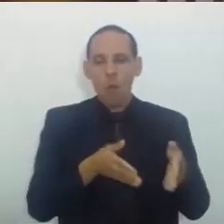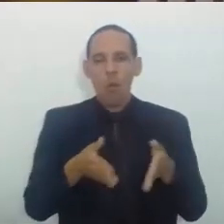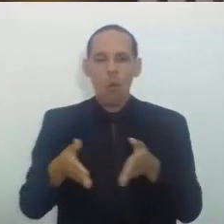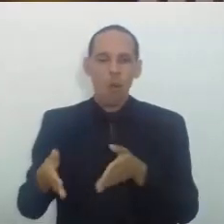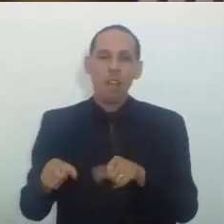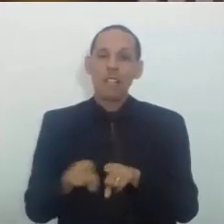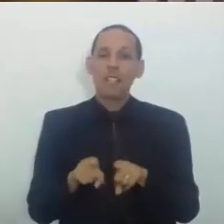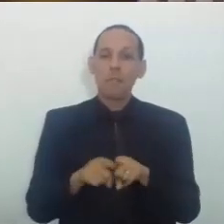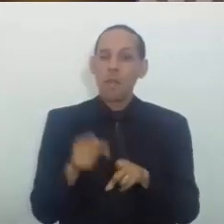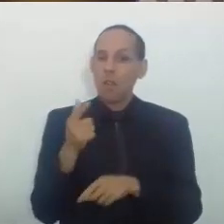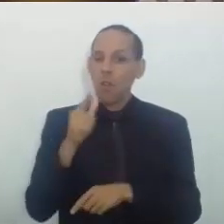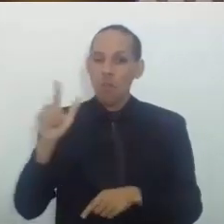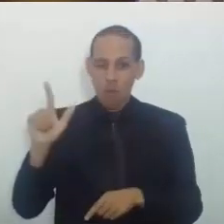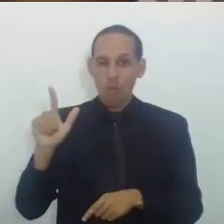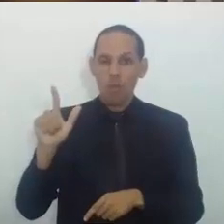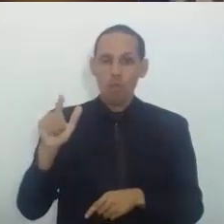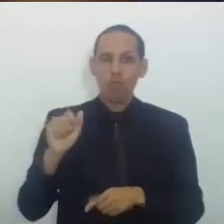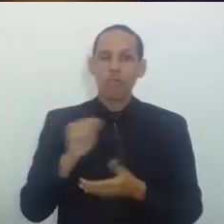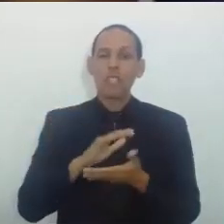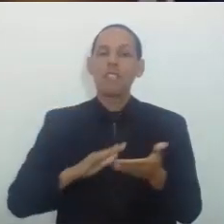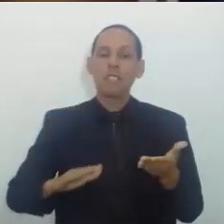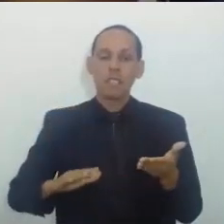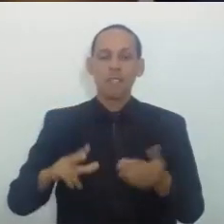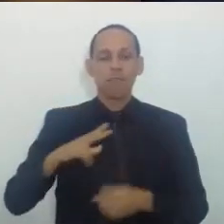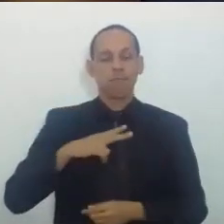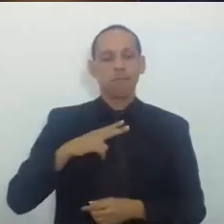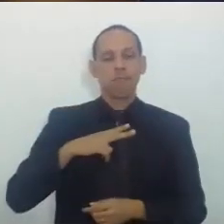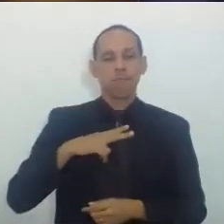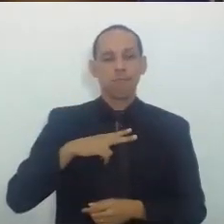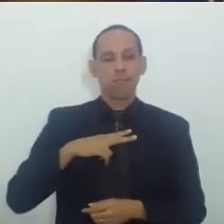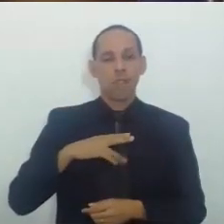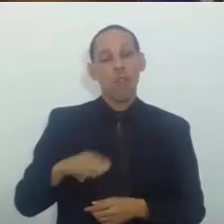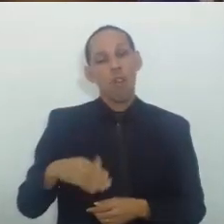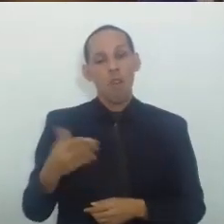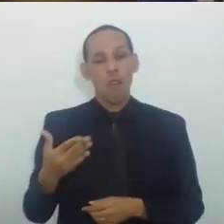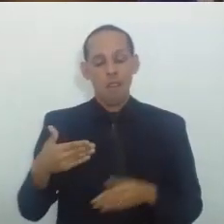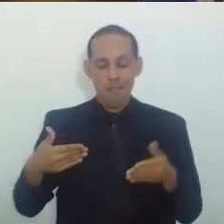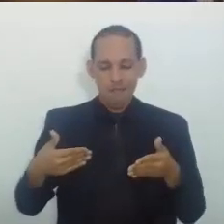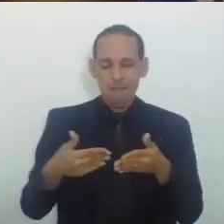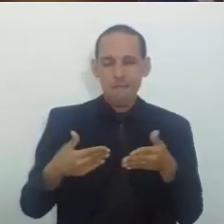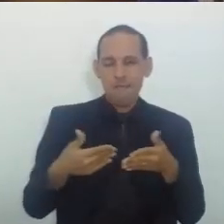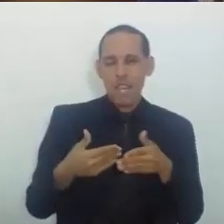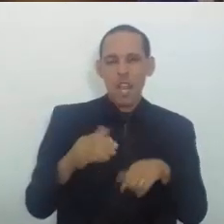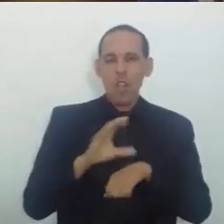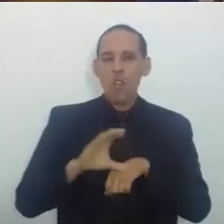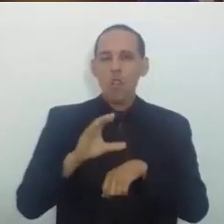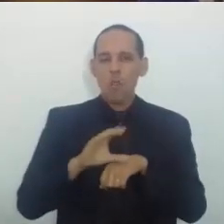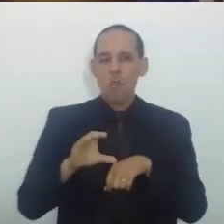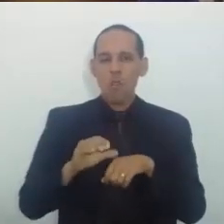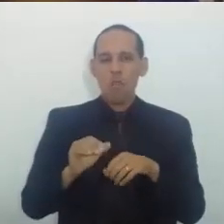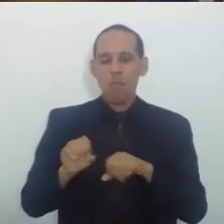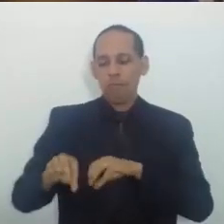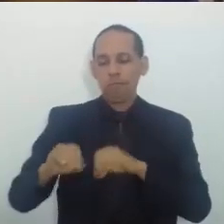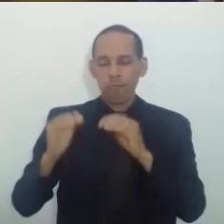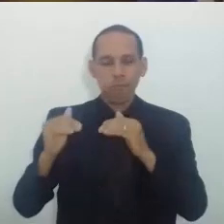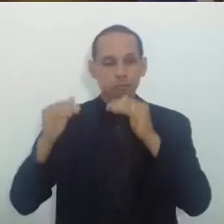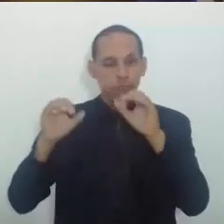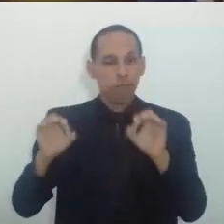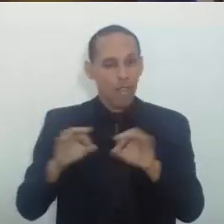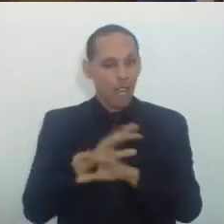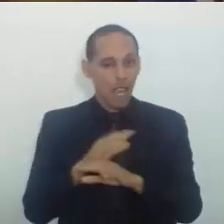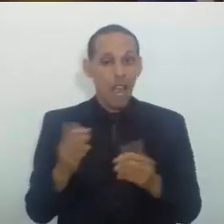Atividade Privada Ou aqueles Que estão Prestes a concluir O exigido Custo de nível Superior No final Deste primeiro Semestre